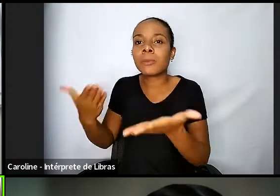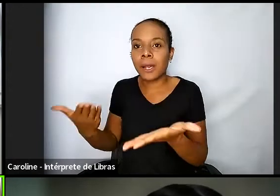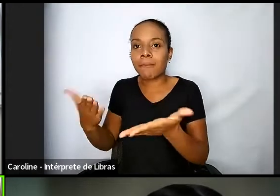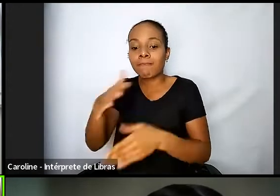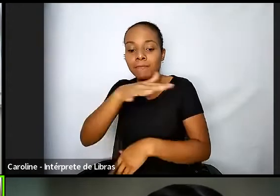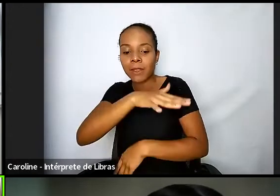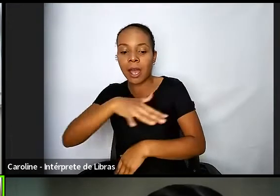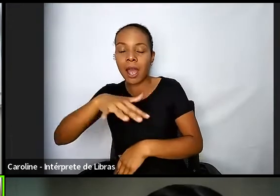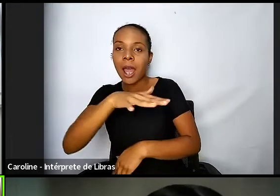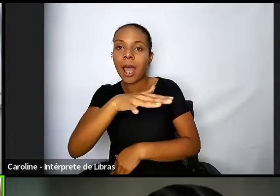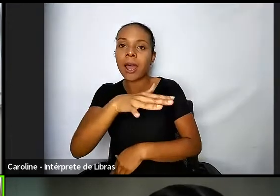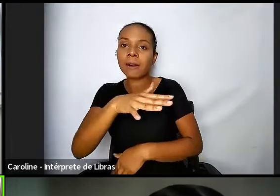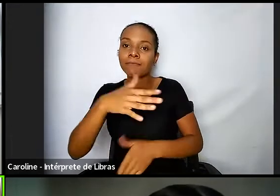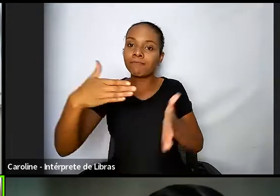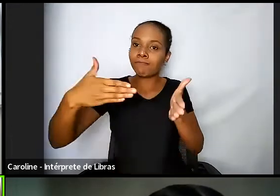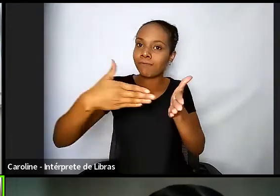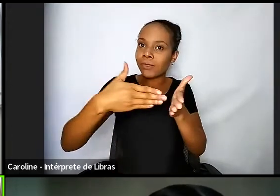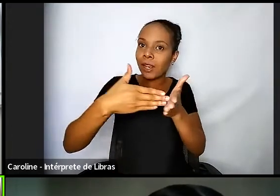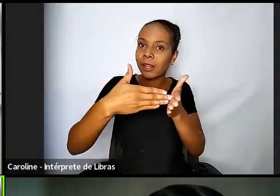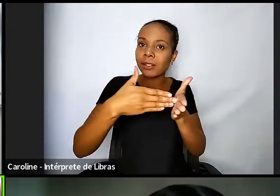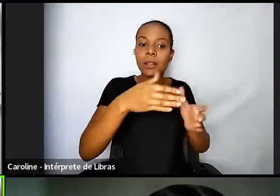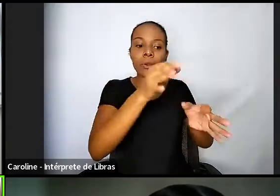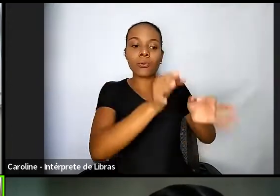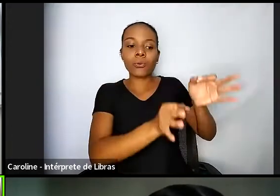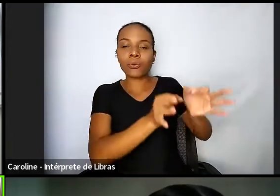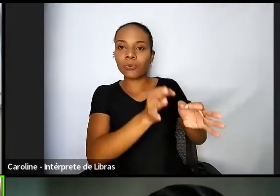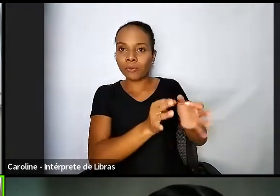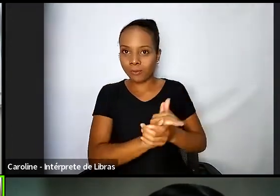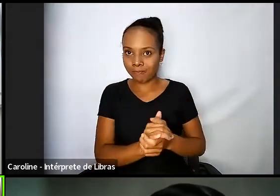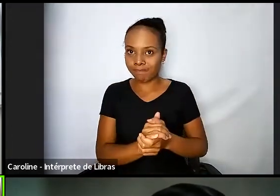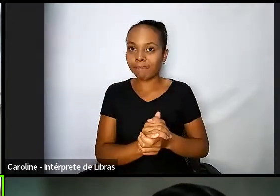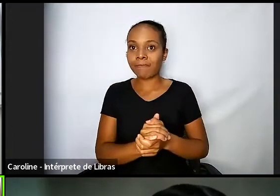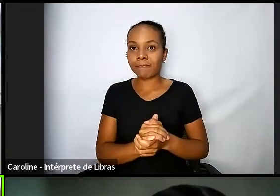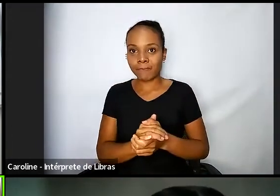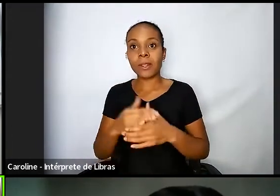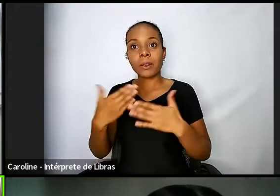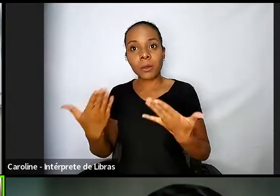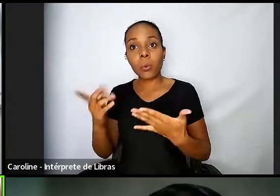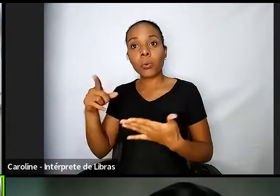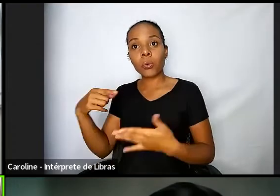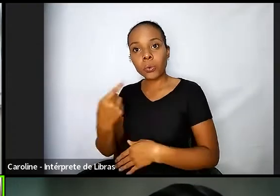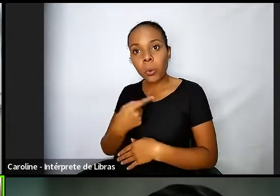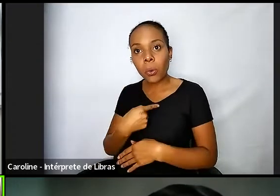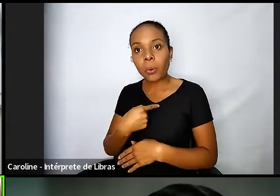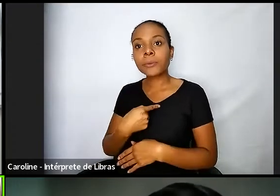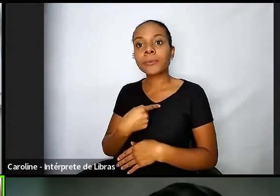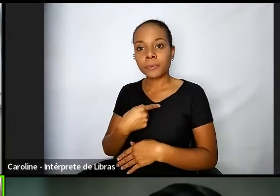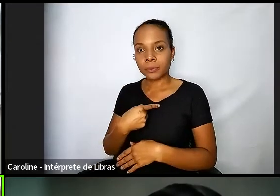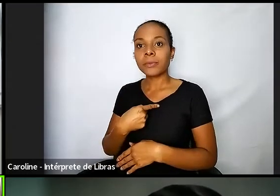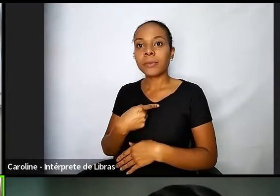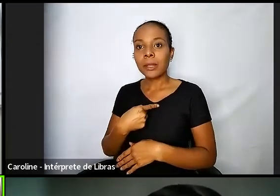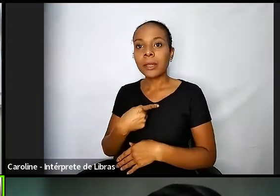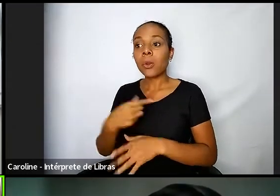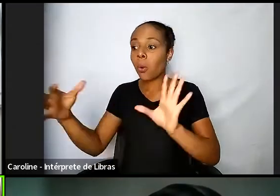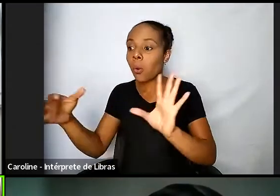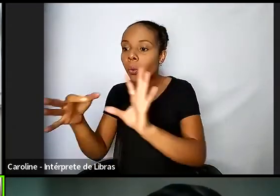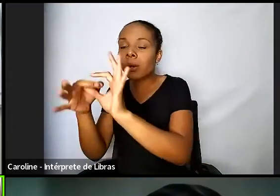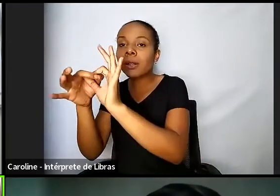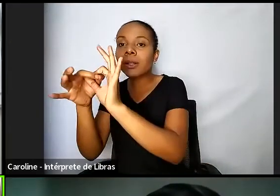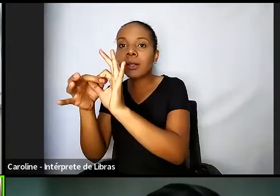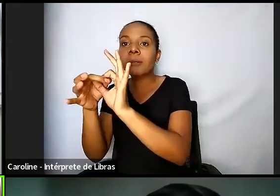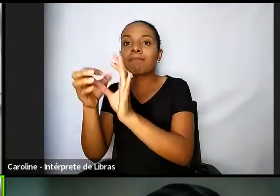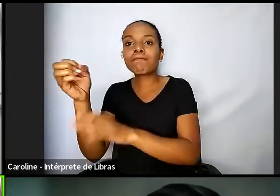então veja que a gente traz toda essa conexão né da inovação com essa